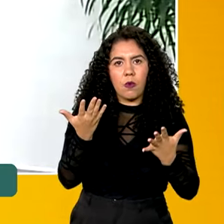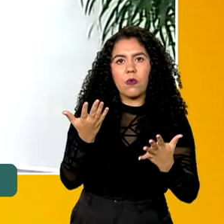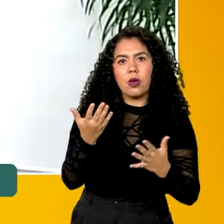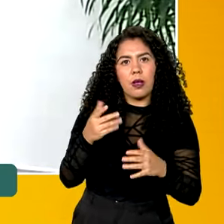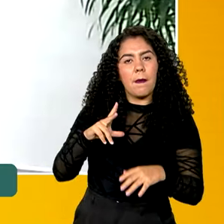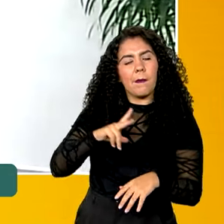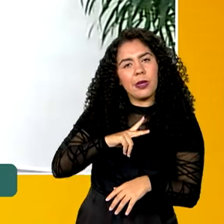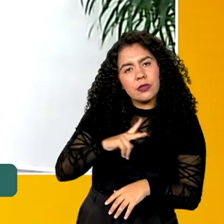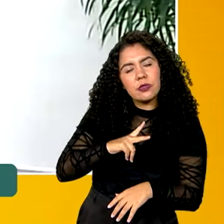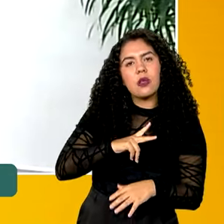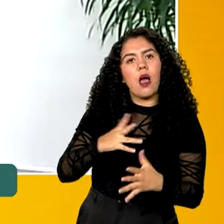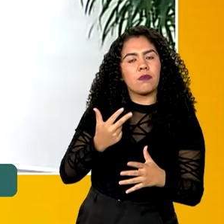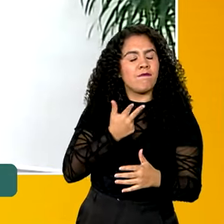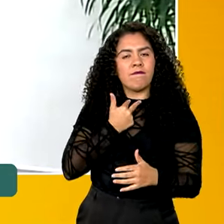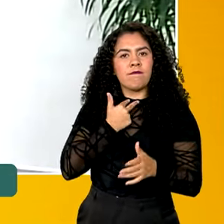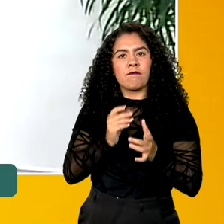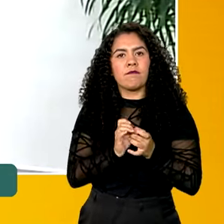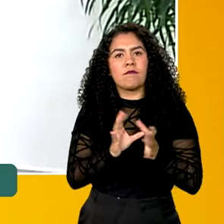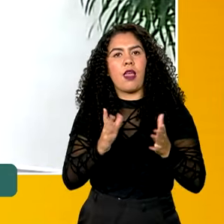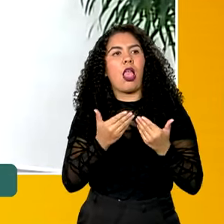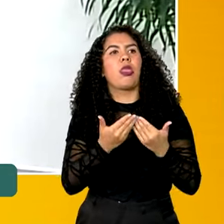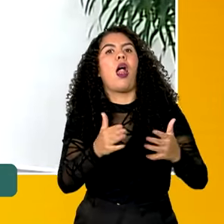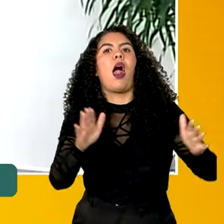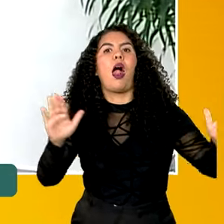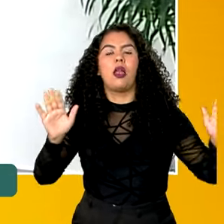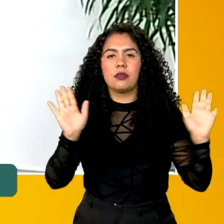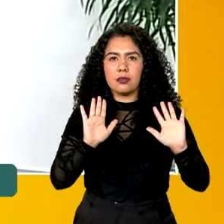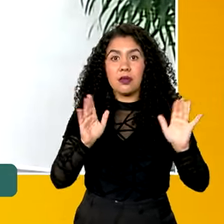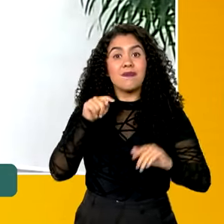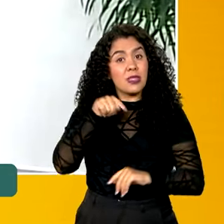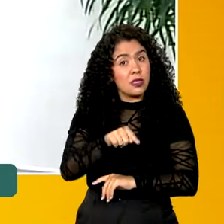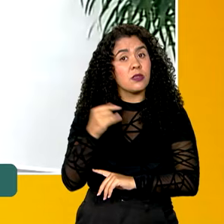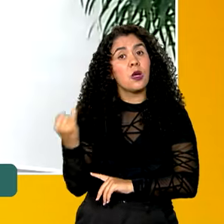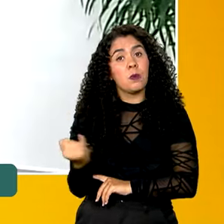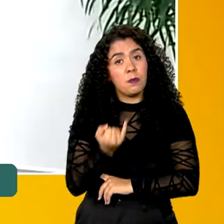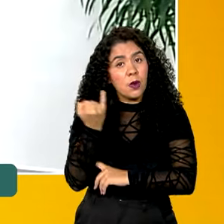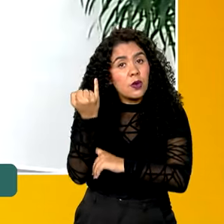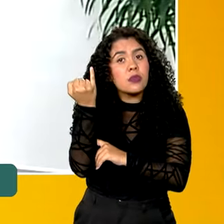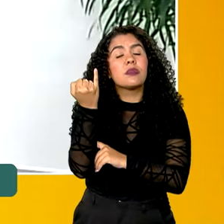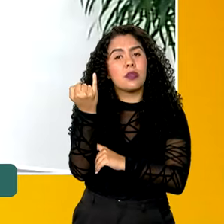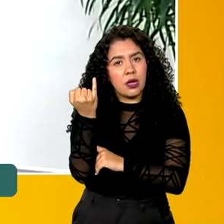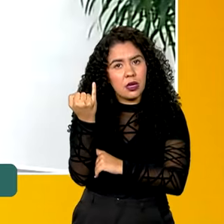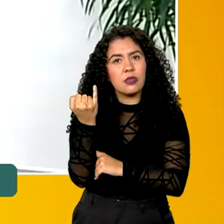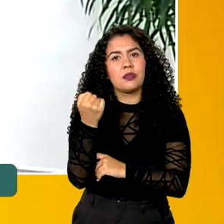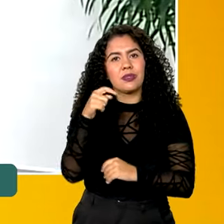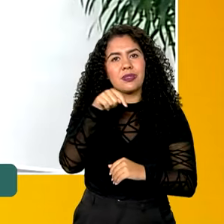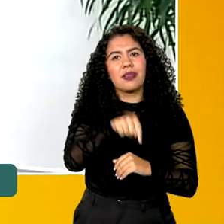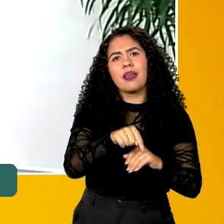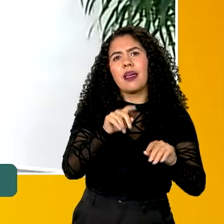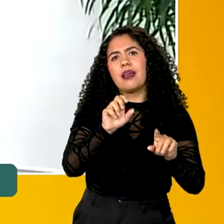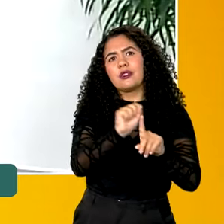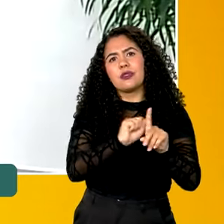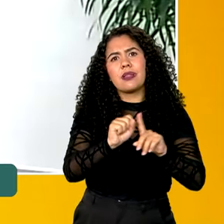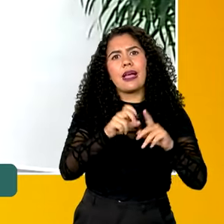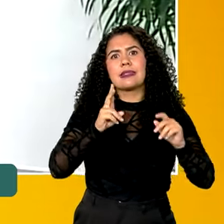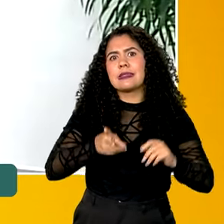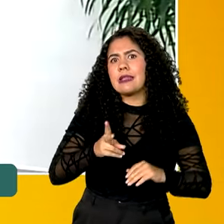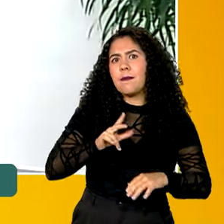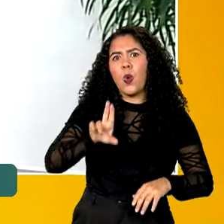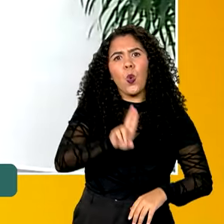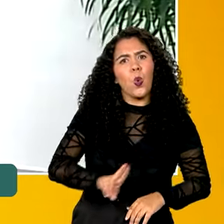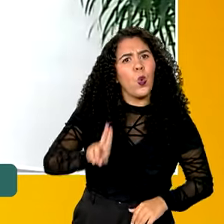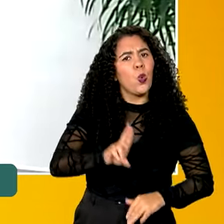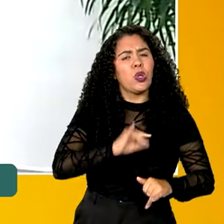e de fato, esse é um elemento que me parece cada vez mais importante na nossa sociedade hiperconectada, em que o tempo inteiro estamos